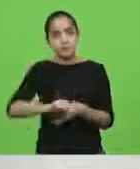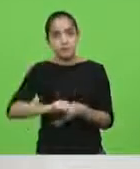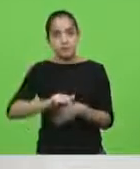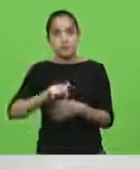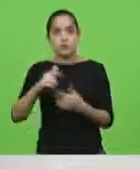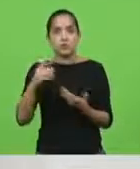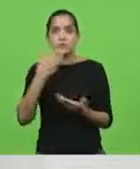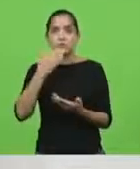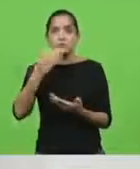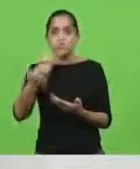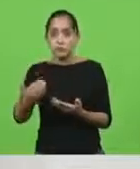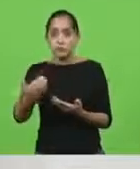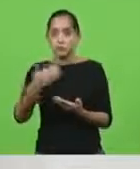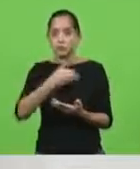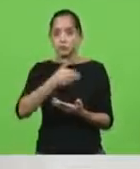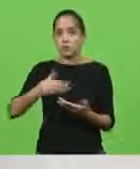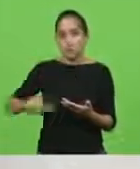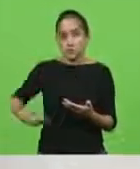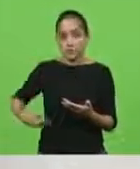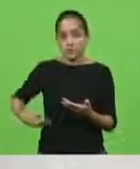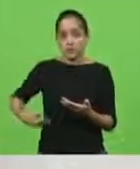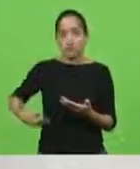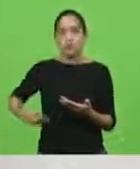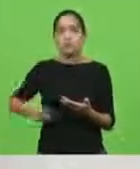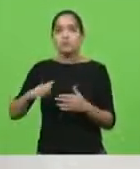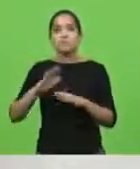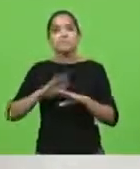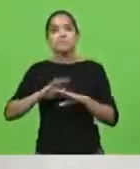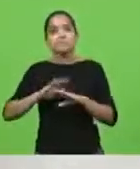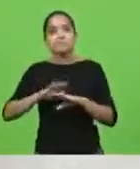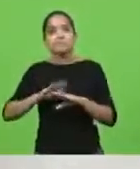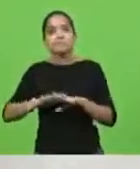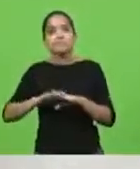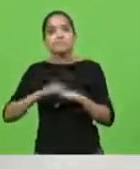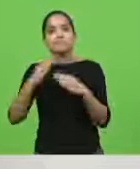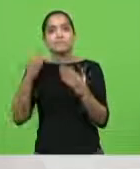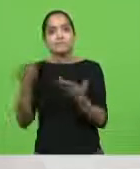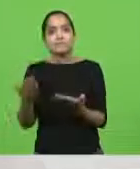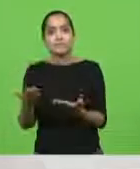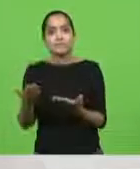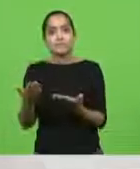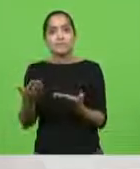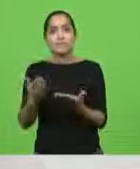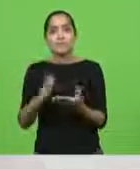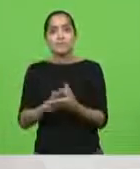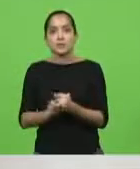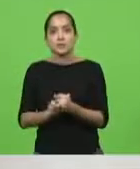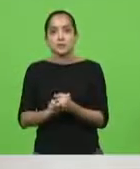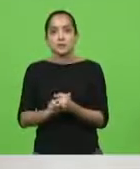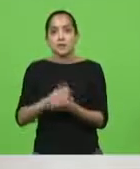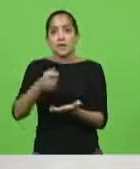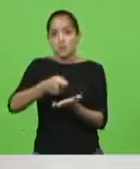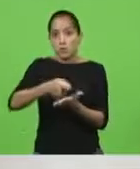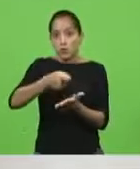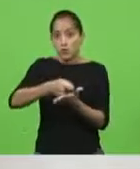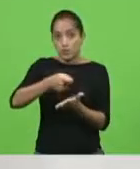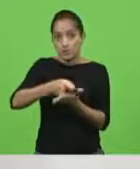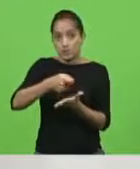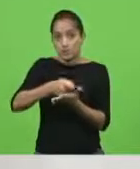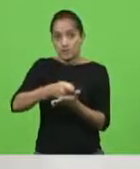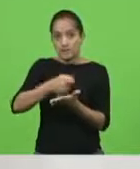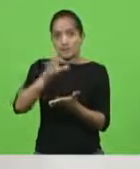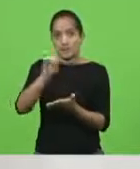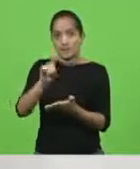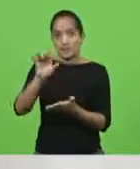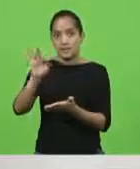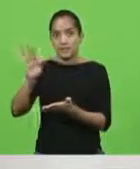requerendo ao governo que pratique o gesto da eliminação da cobrança da TFT, da